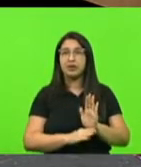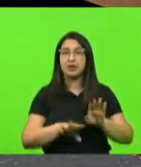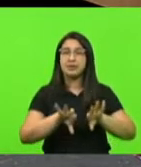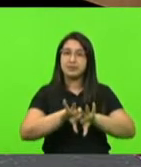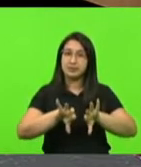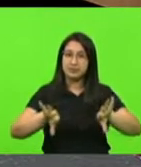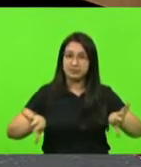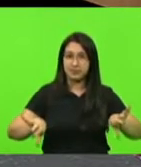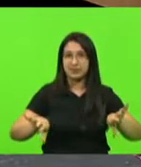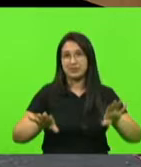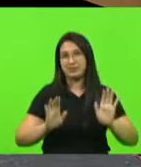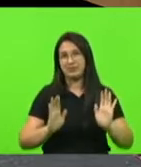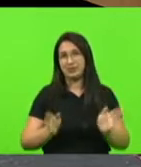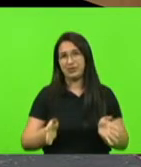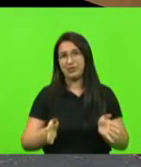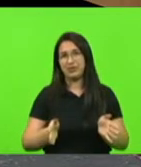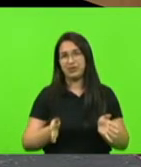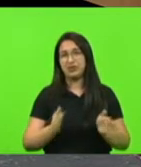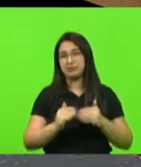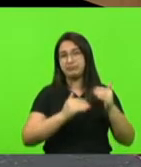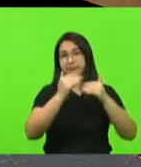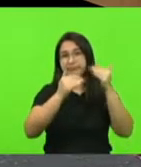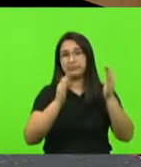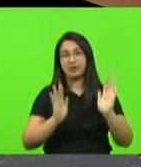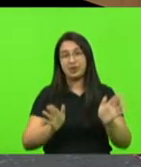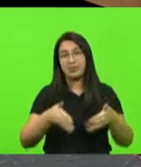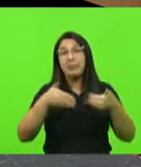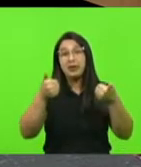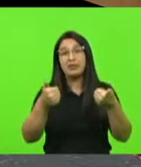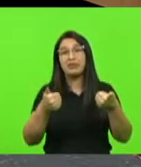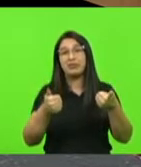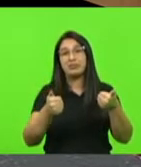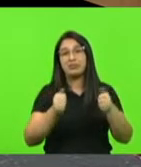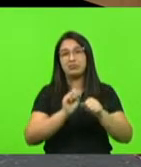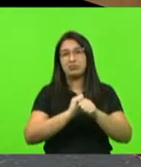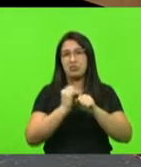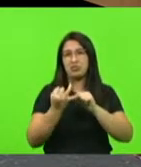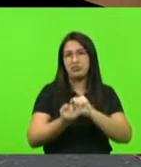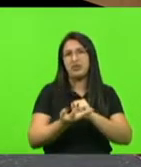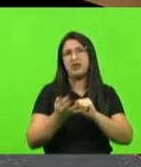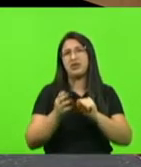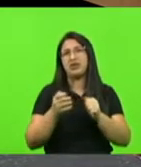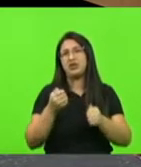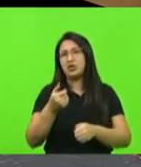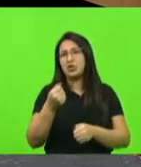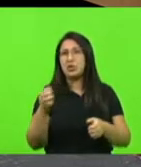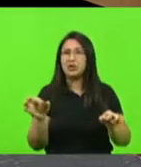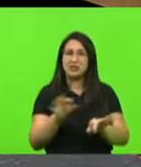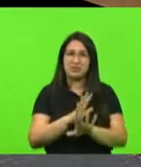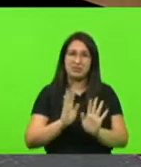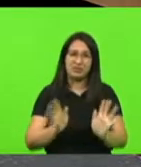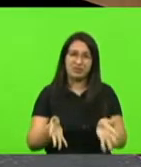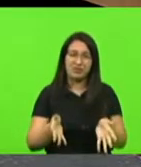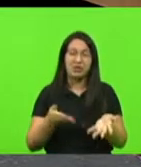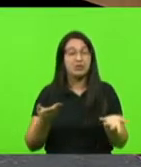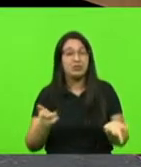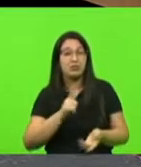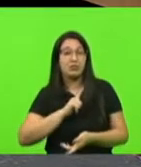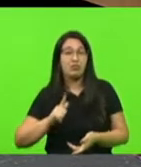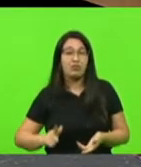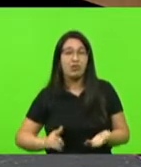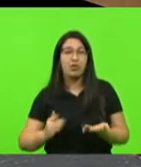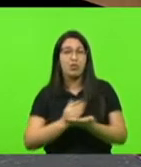a essas alturas, superado a essas alturas dos acontecimentos. E o governo vetou